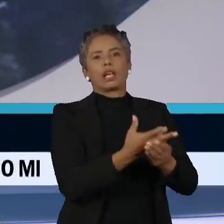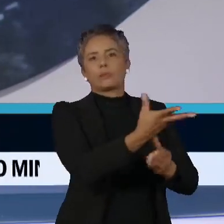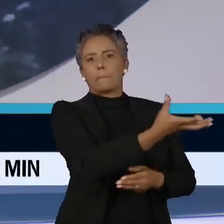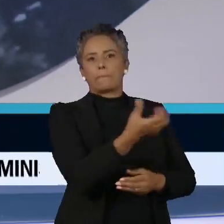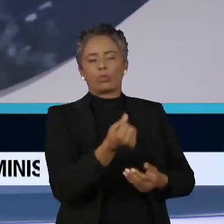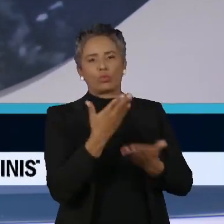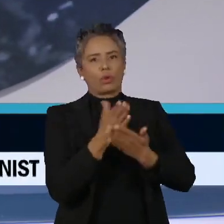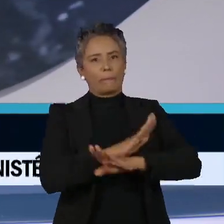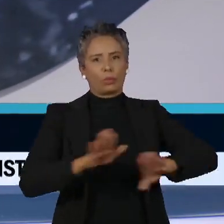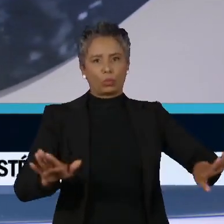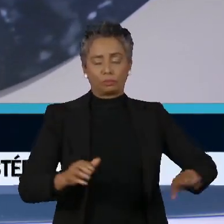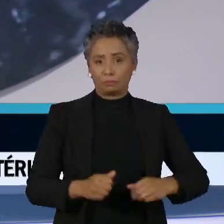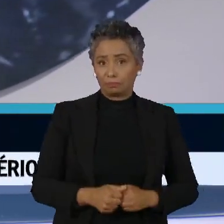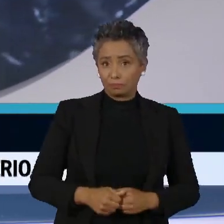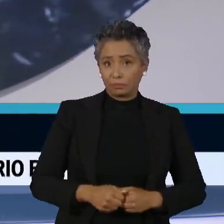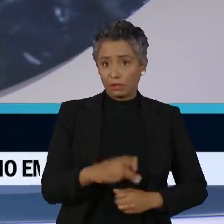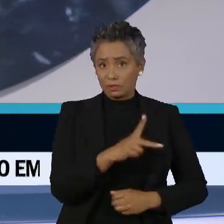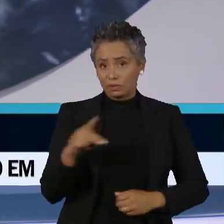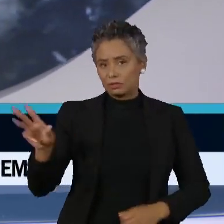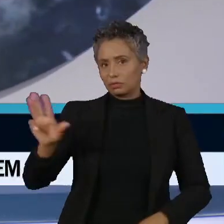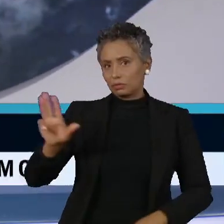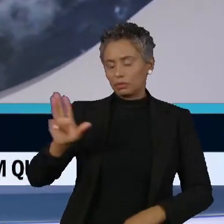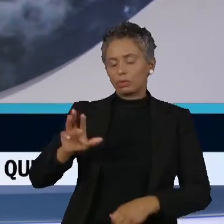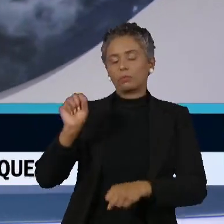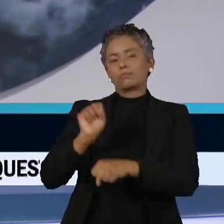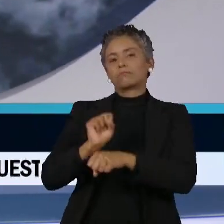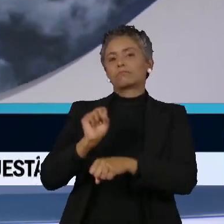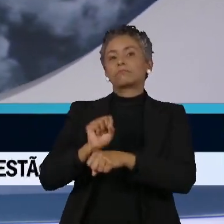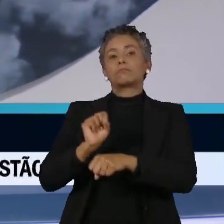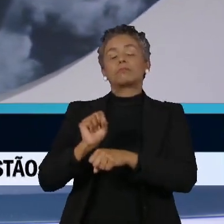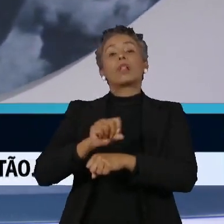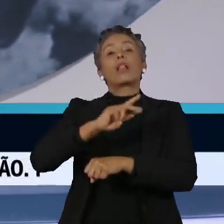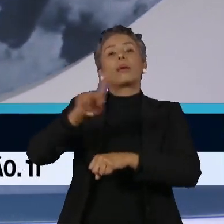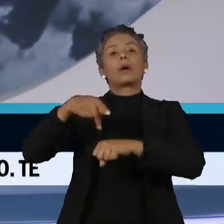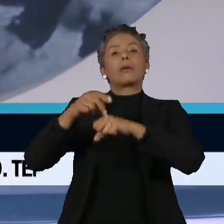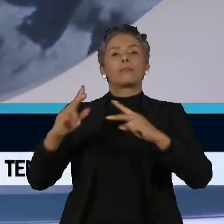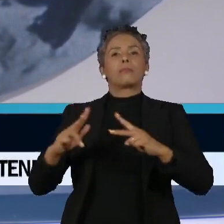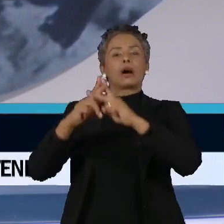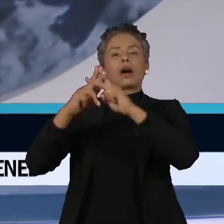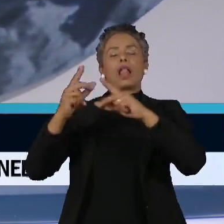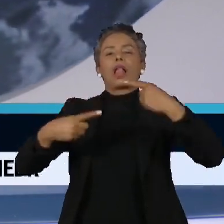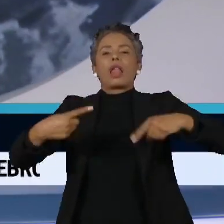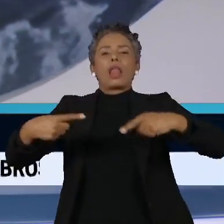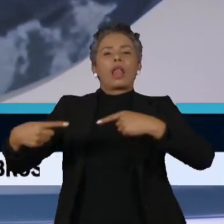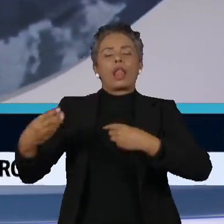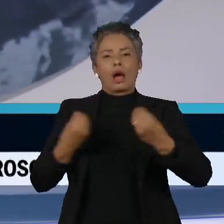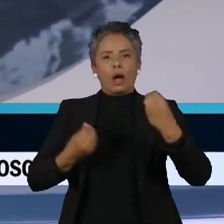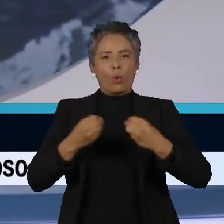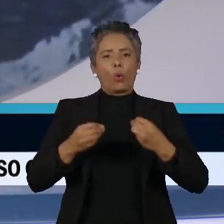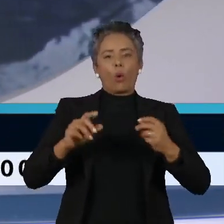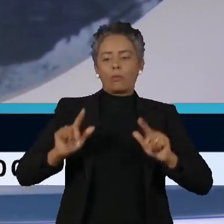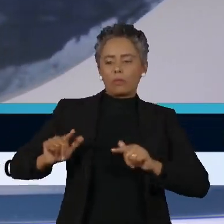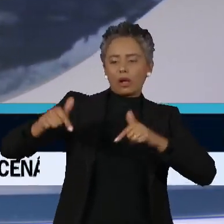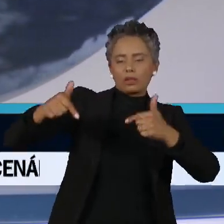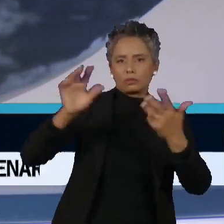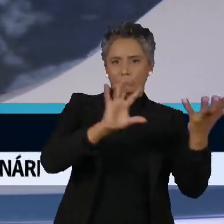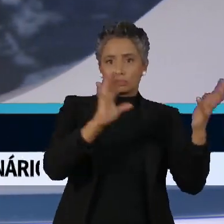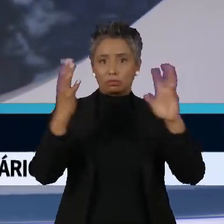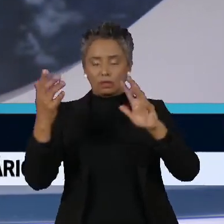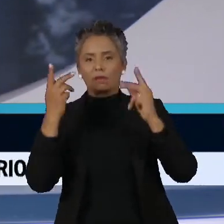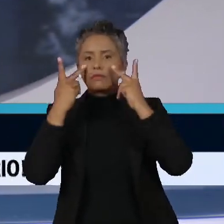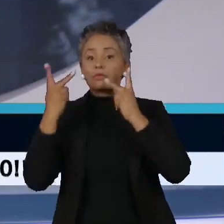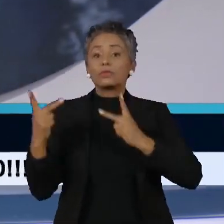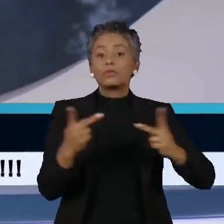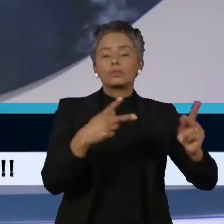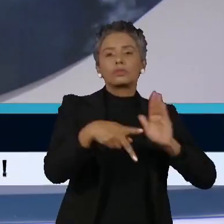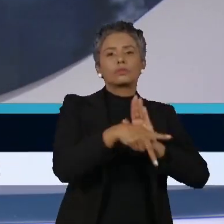O presidente Lula é aguardado em Paris neste mês para discutir medidas de financiamento para ações climáticas. A confirmação da visita foi feita